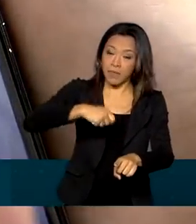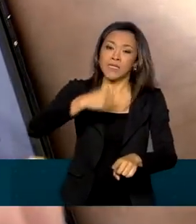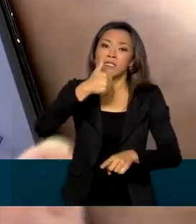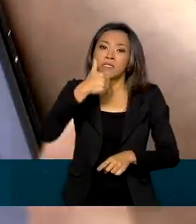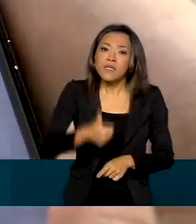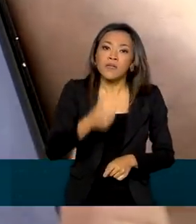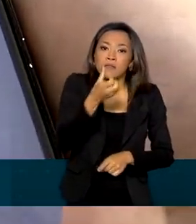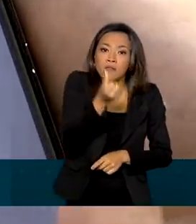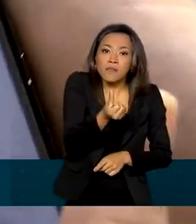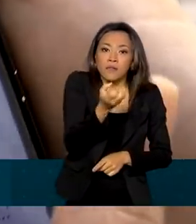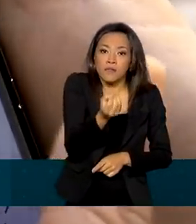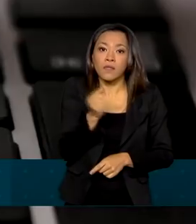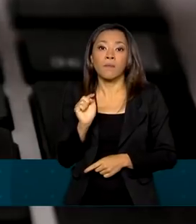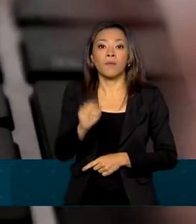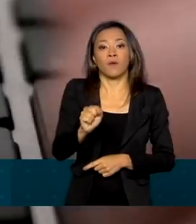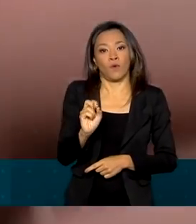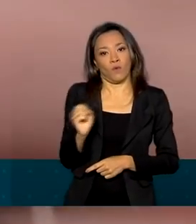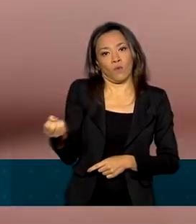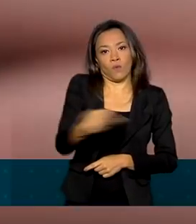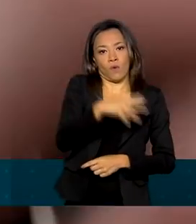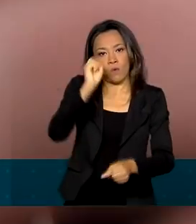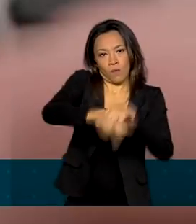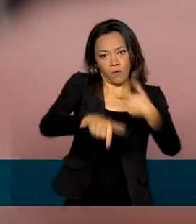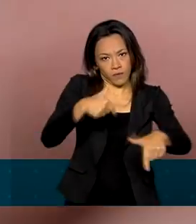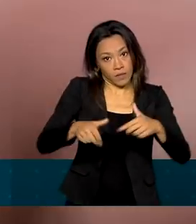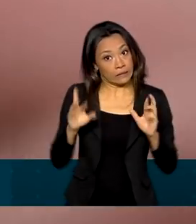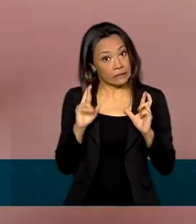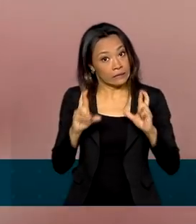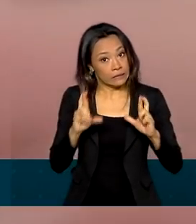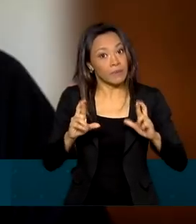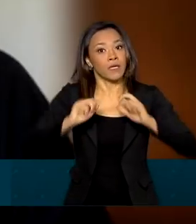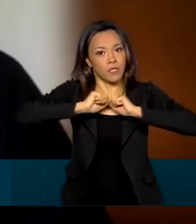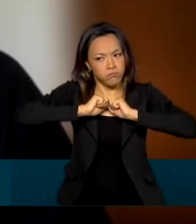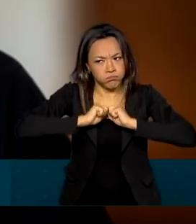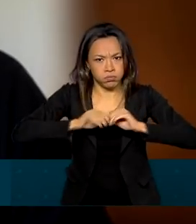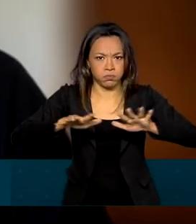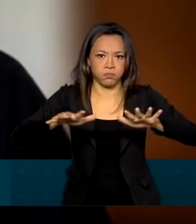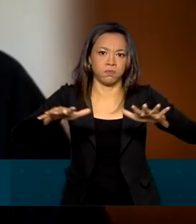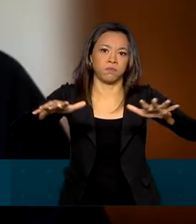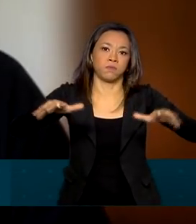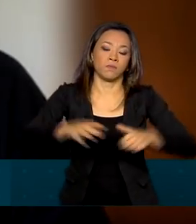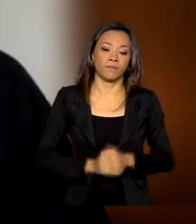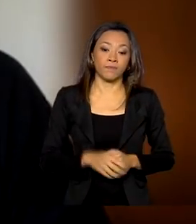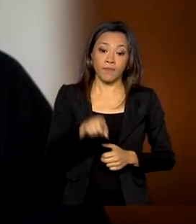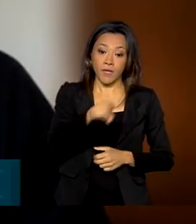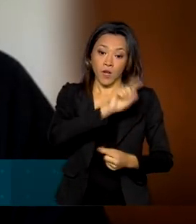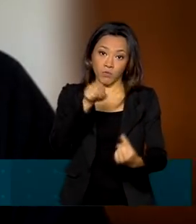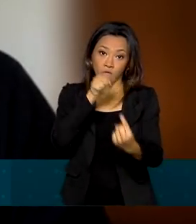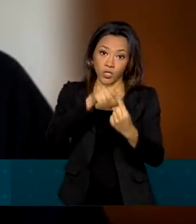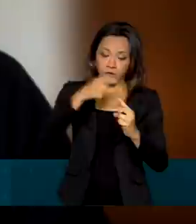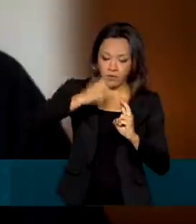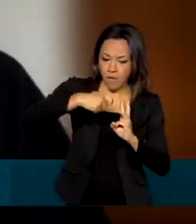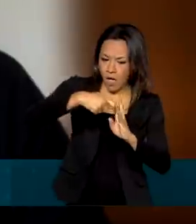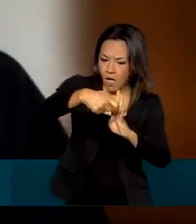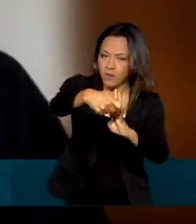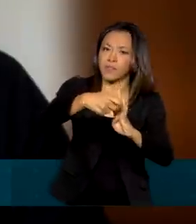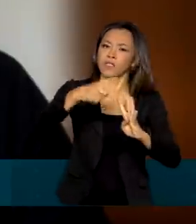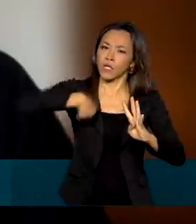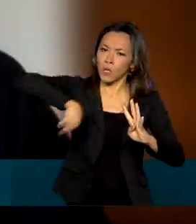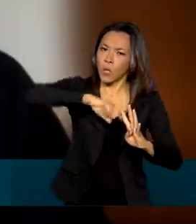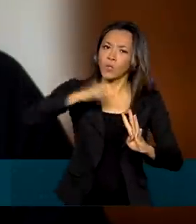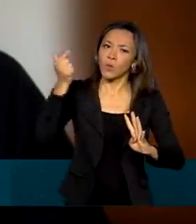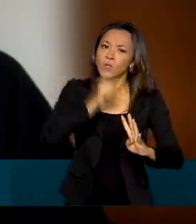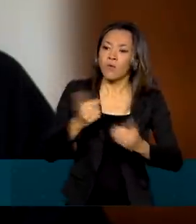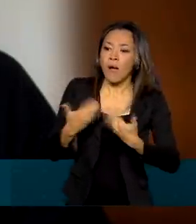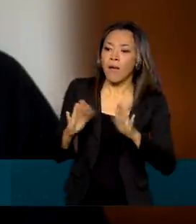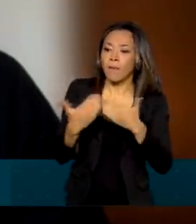novos empregos. E a expectativa é de expansão. A ideia é que nos próximos meses a gente intensifique ainda mais a